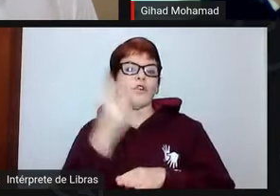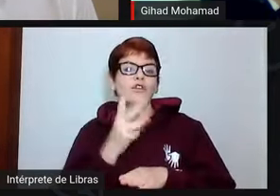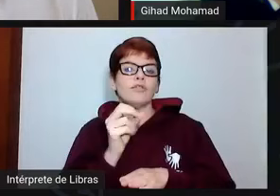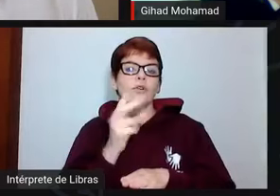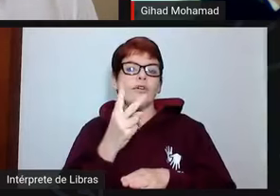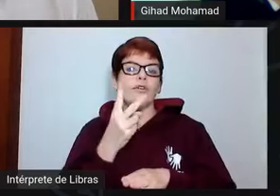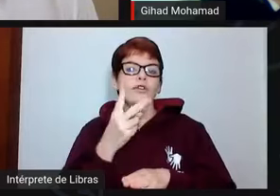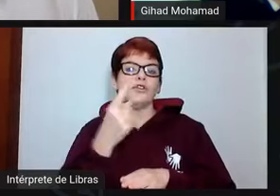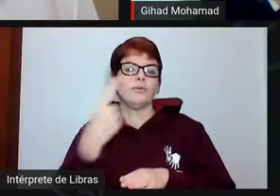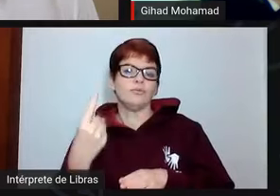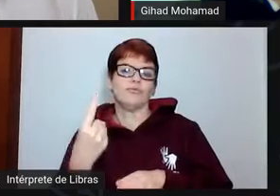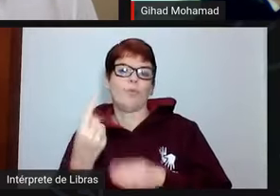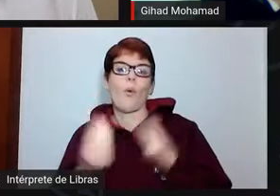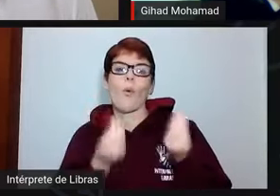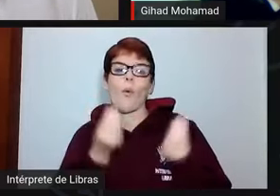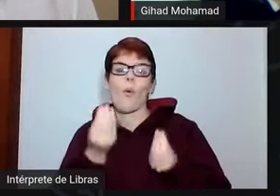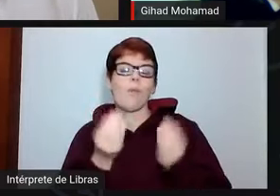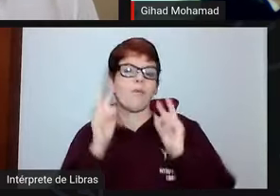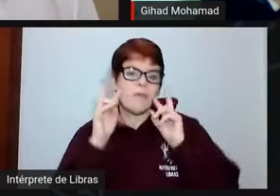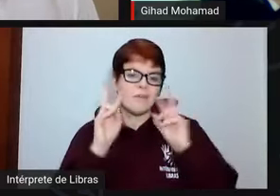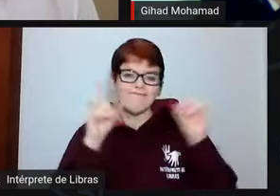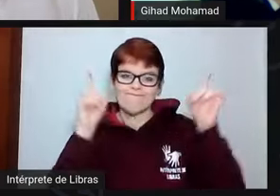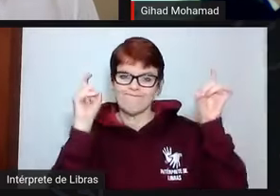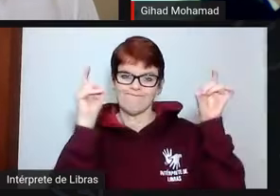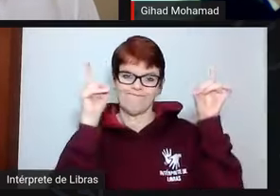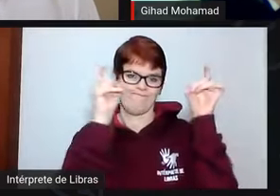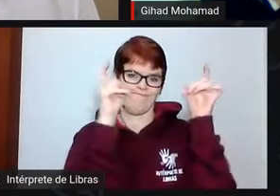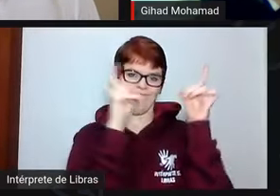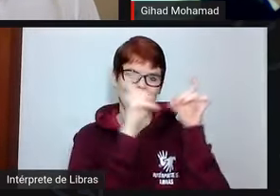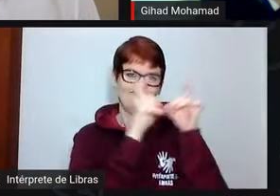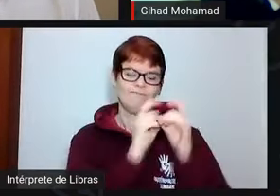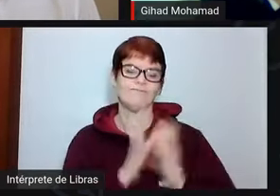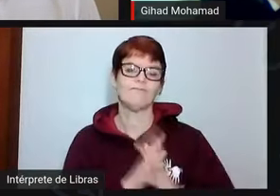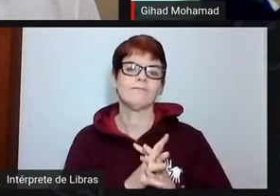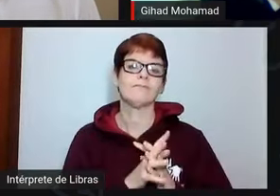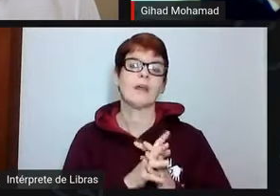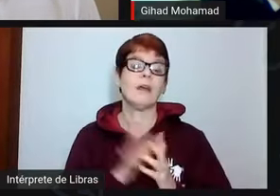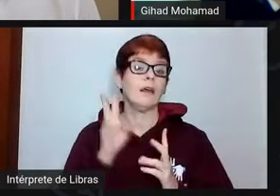de muita dificuldade. E